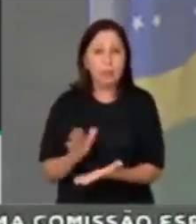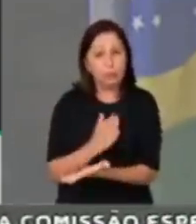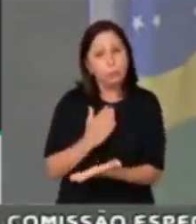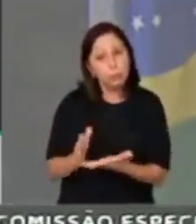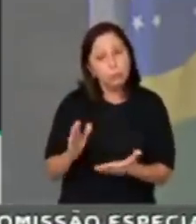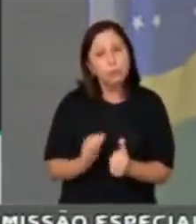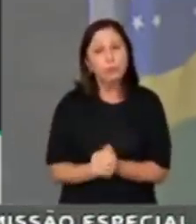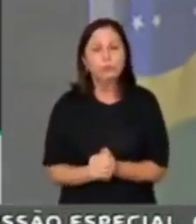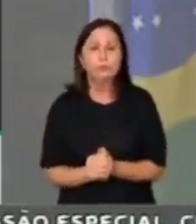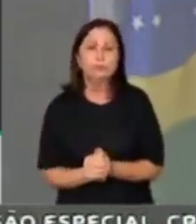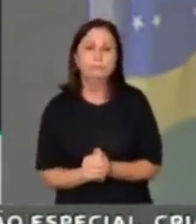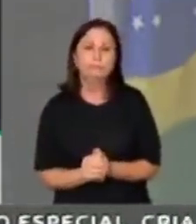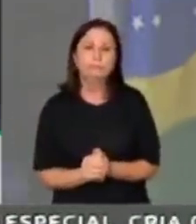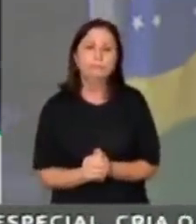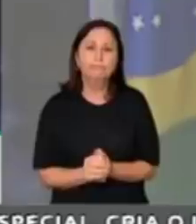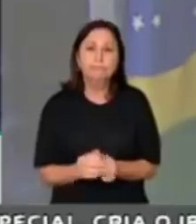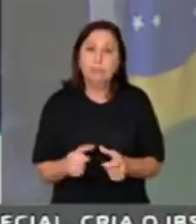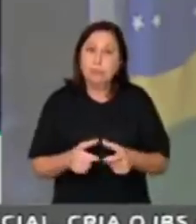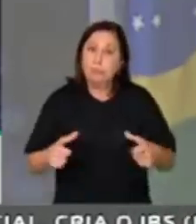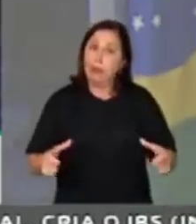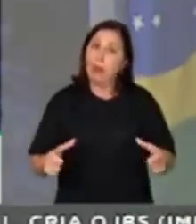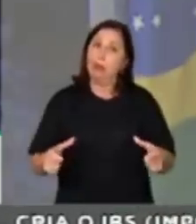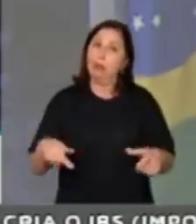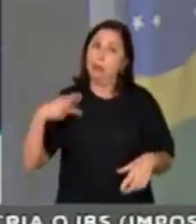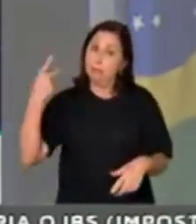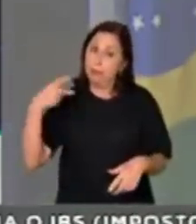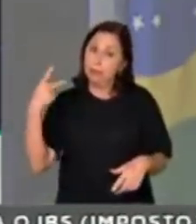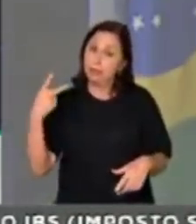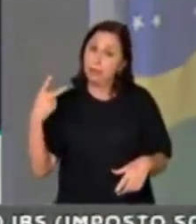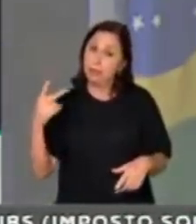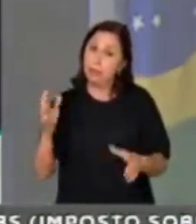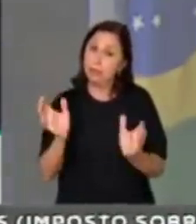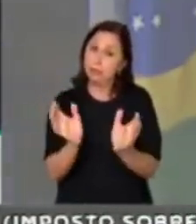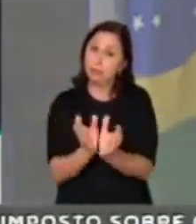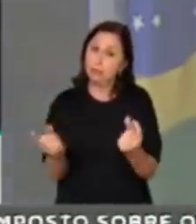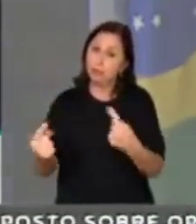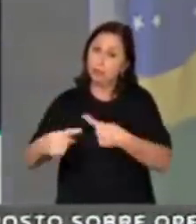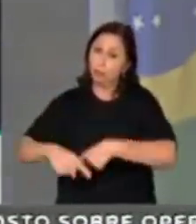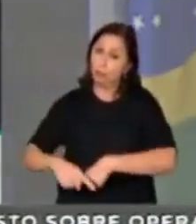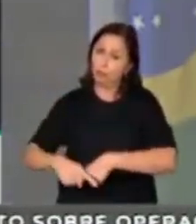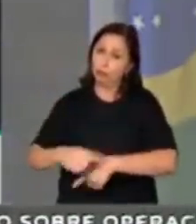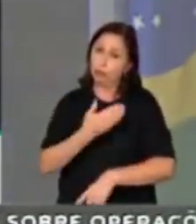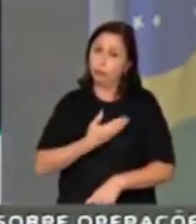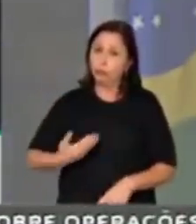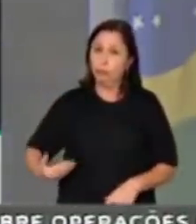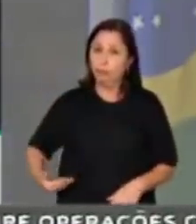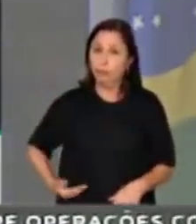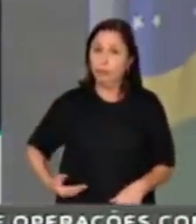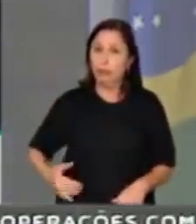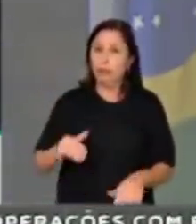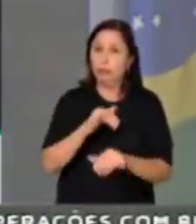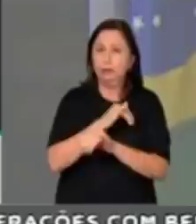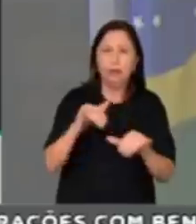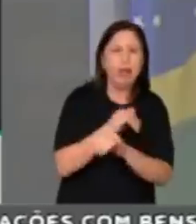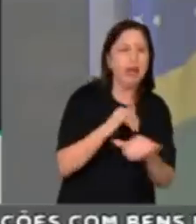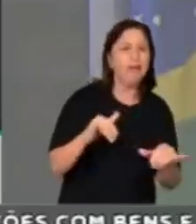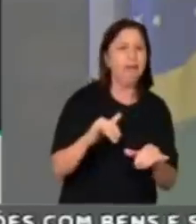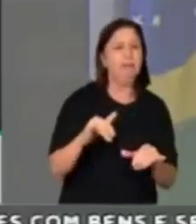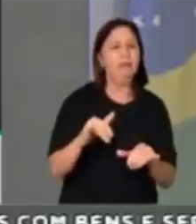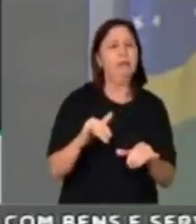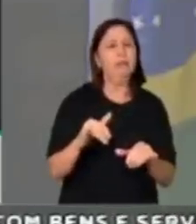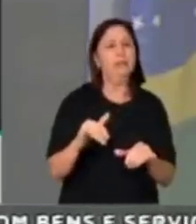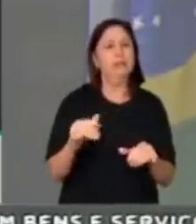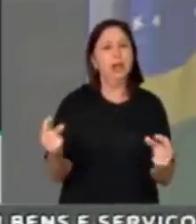Apesar da postura desses, a maior parte dos parlamentares desses partidos de oposição dizem que é uma reforma antipobre, dizem que é uma reforma